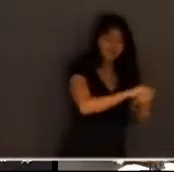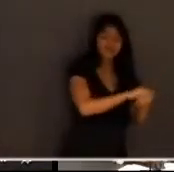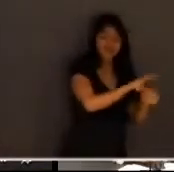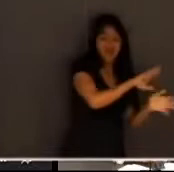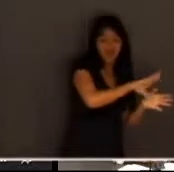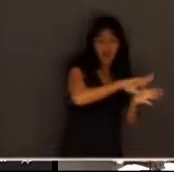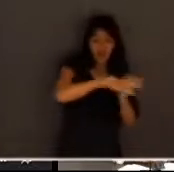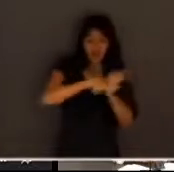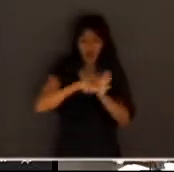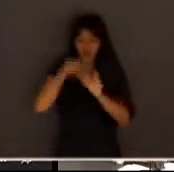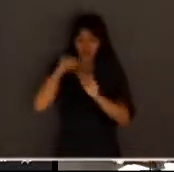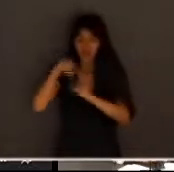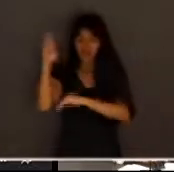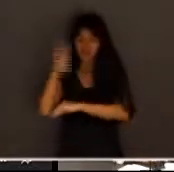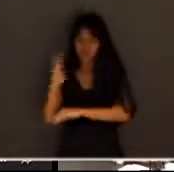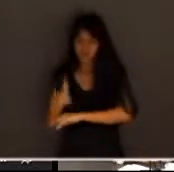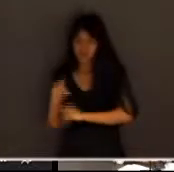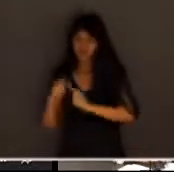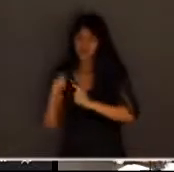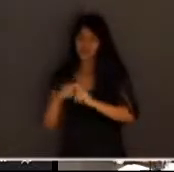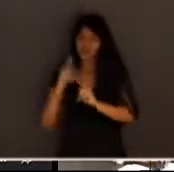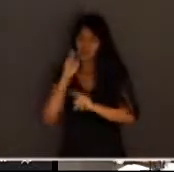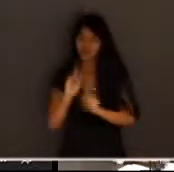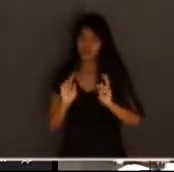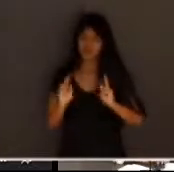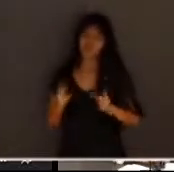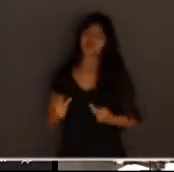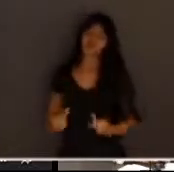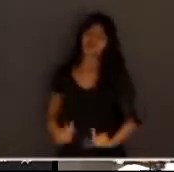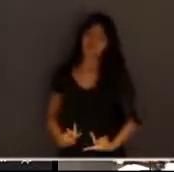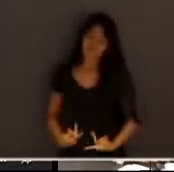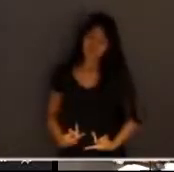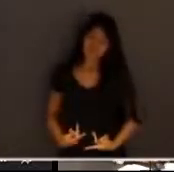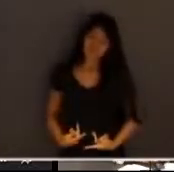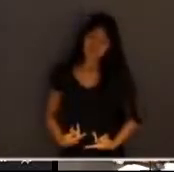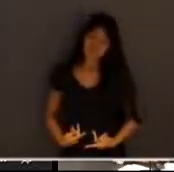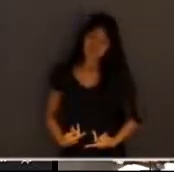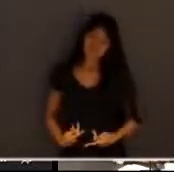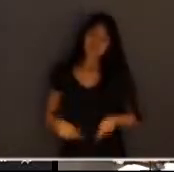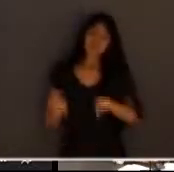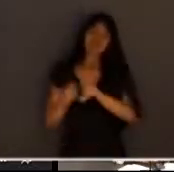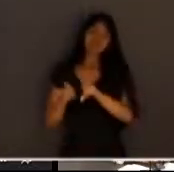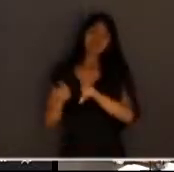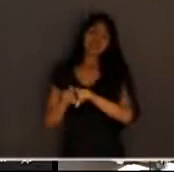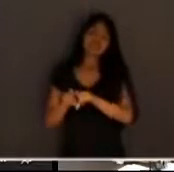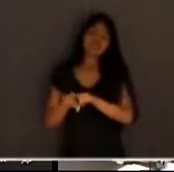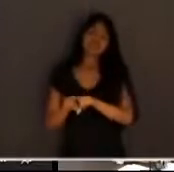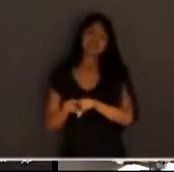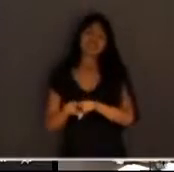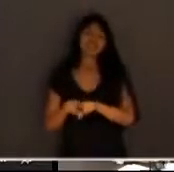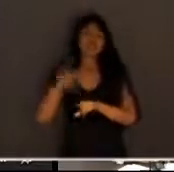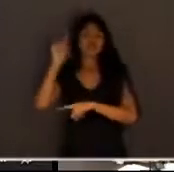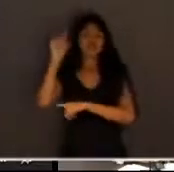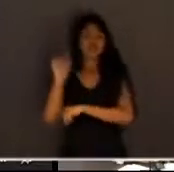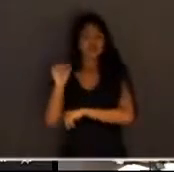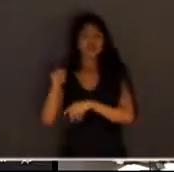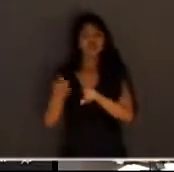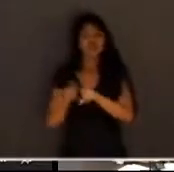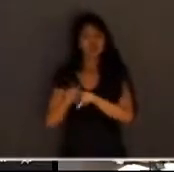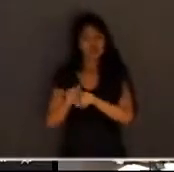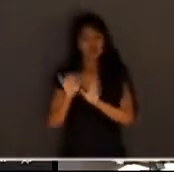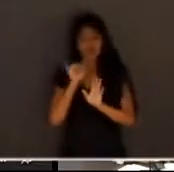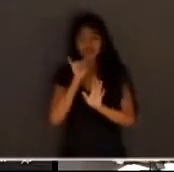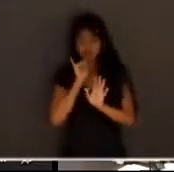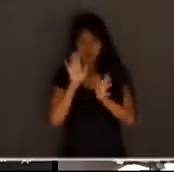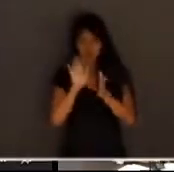aos direitos humanos sobretudo os direitos das minorias o litígio estratégico não é simplesmente